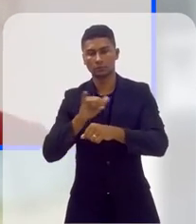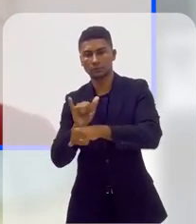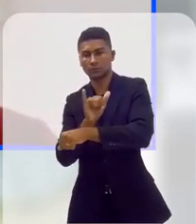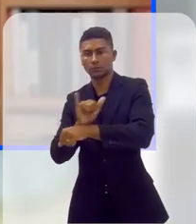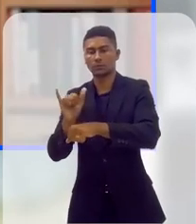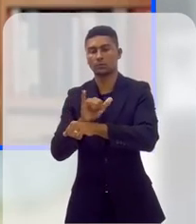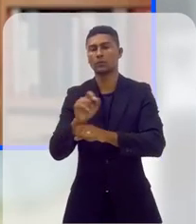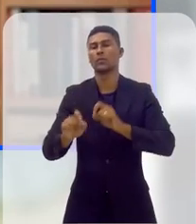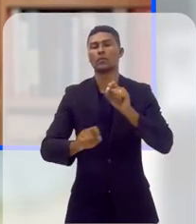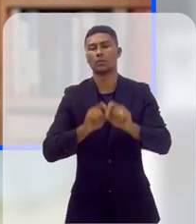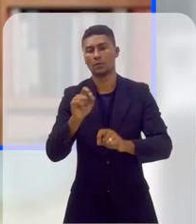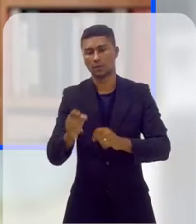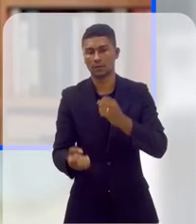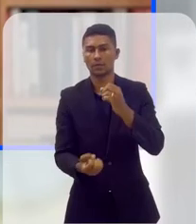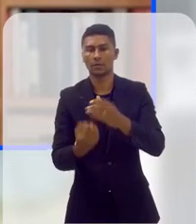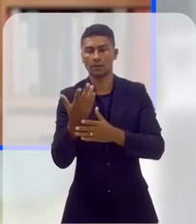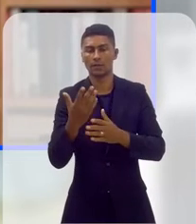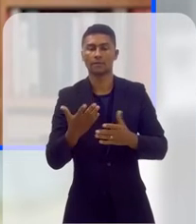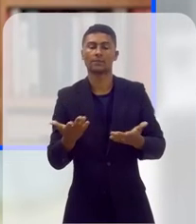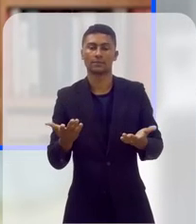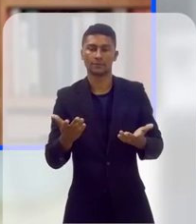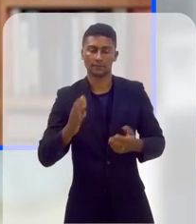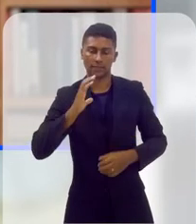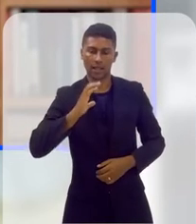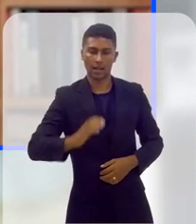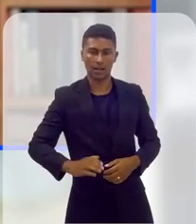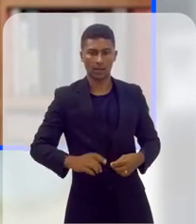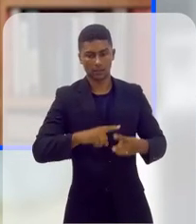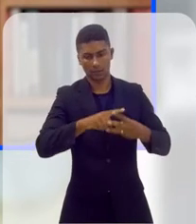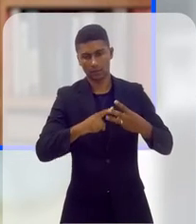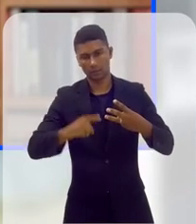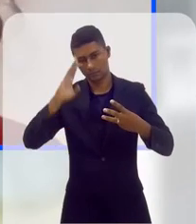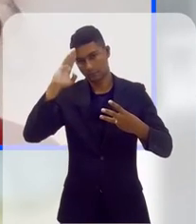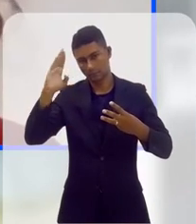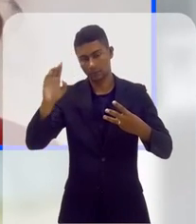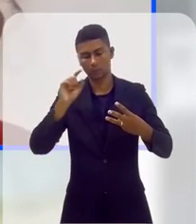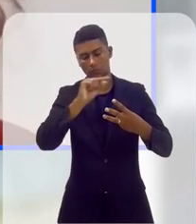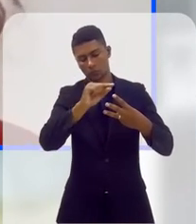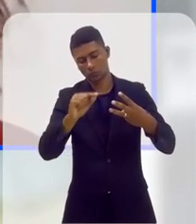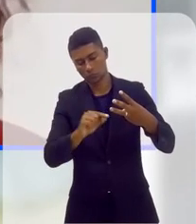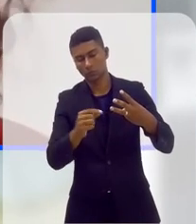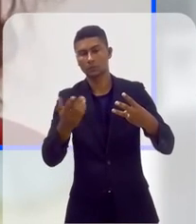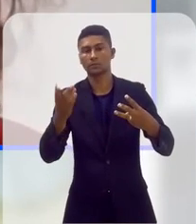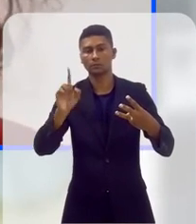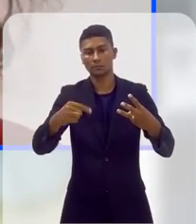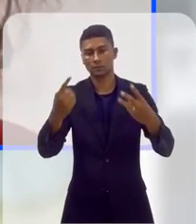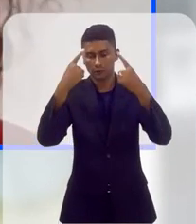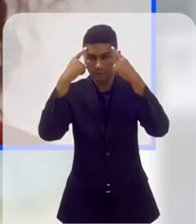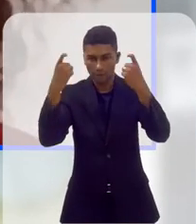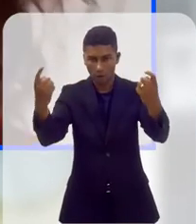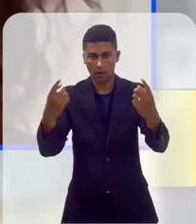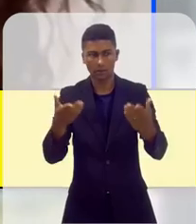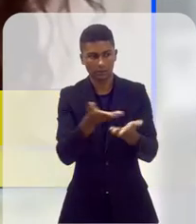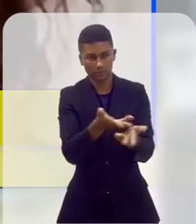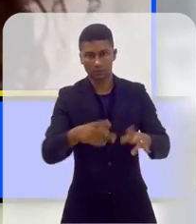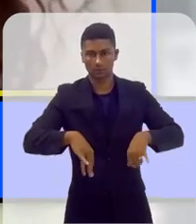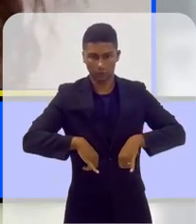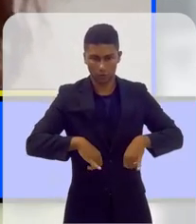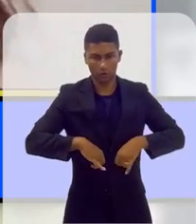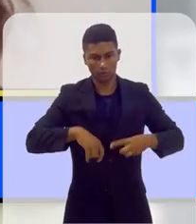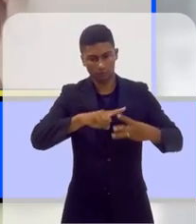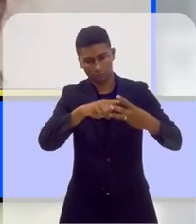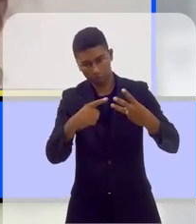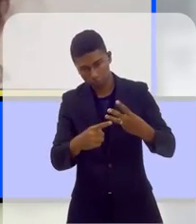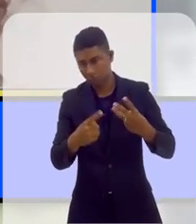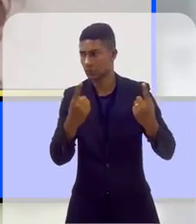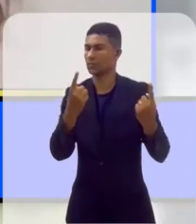a vida da nossa comunidade cotidianamente. Esse tripé, ele seria composto por um conselho, que nós temos aqui na cidade